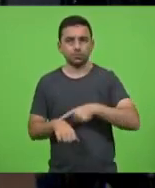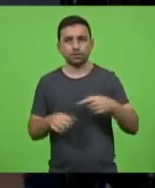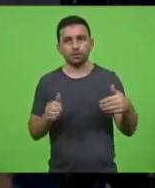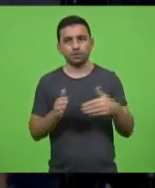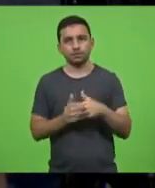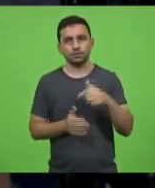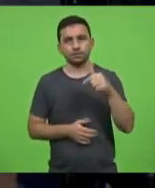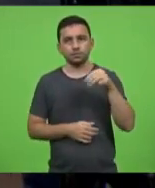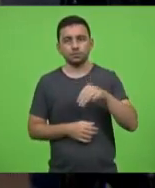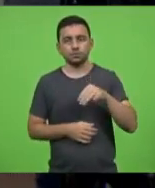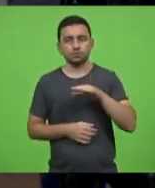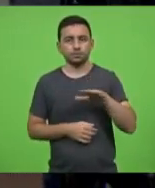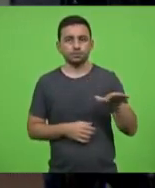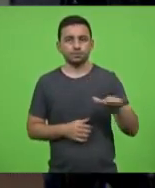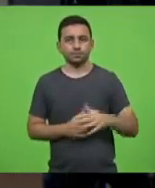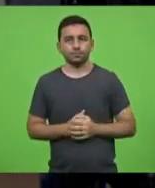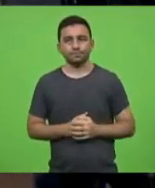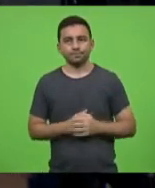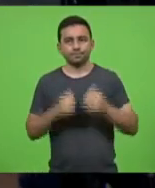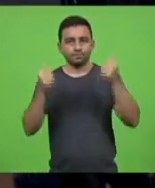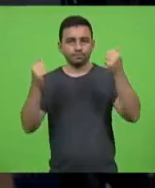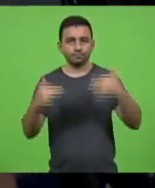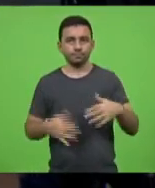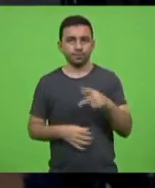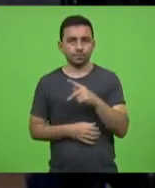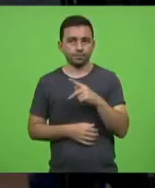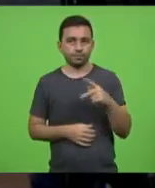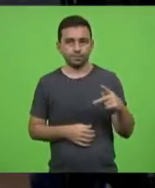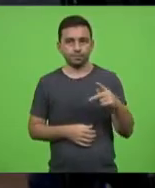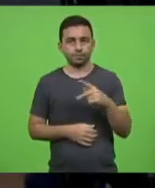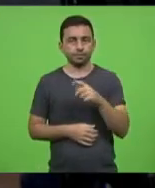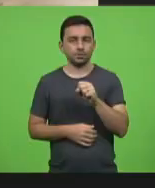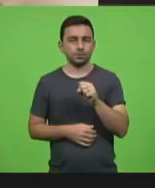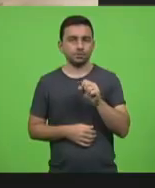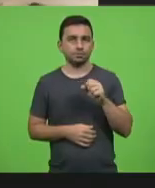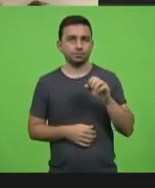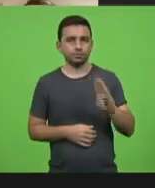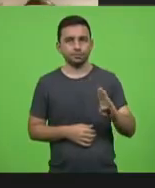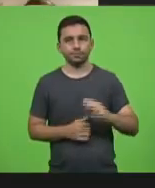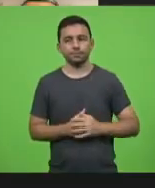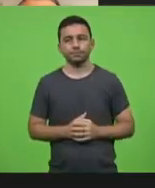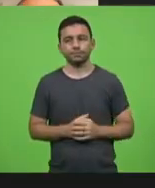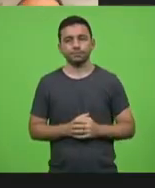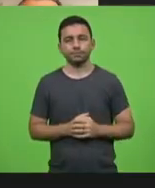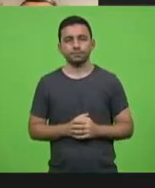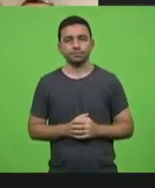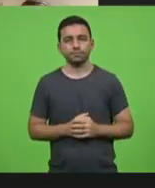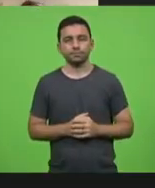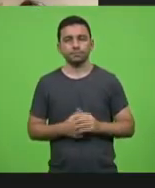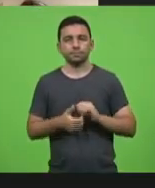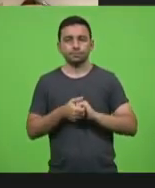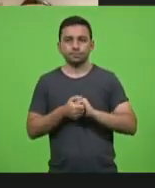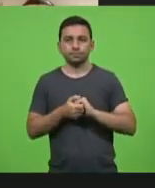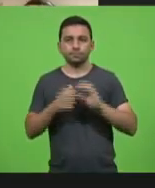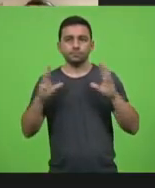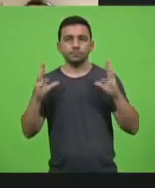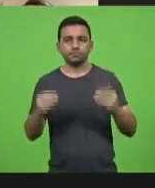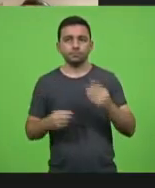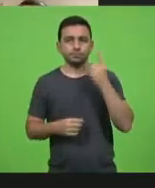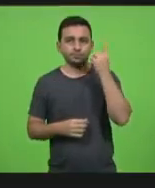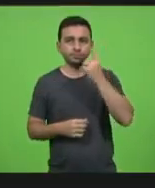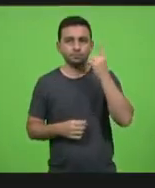minutos e meio falando pelo bloco PP-PSB bom cumprimentar a todos os deputados